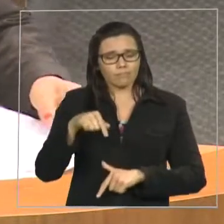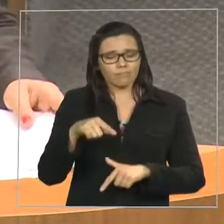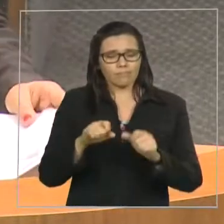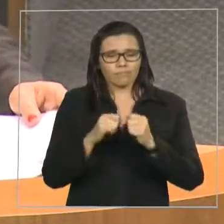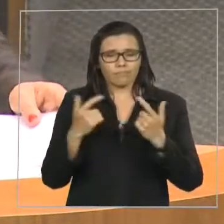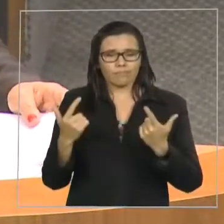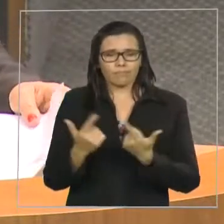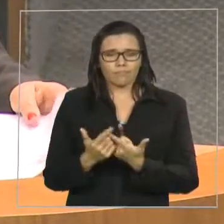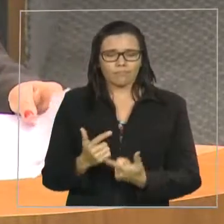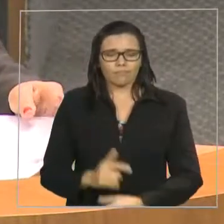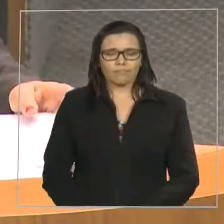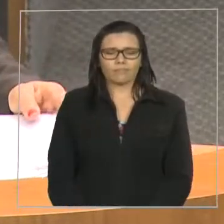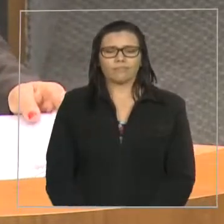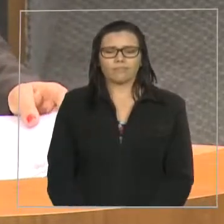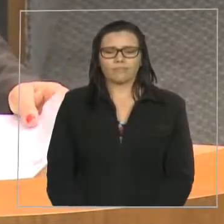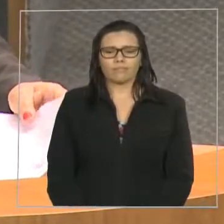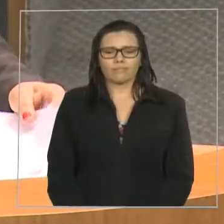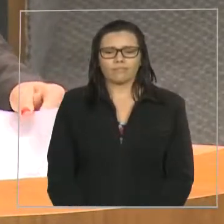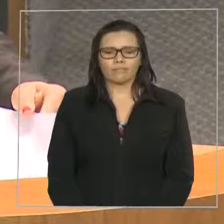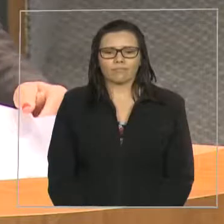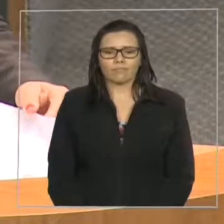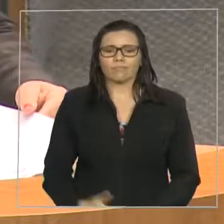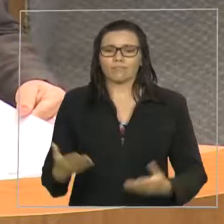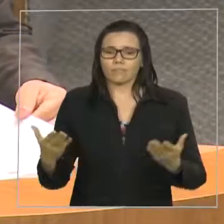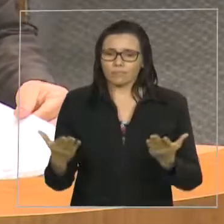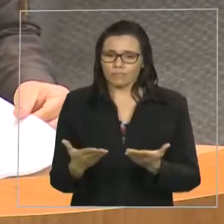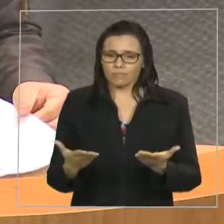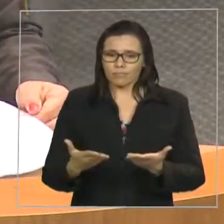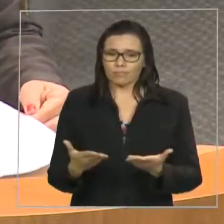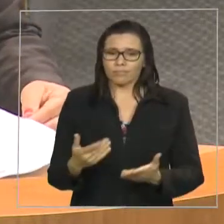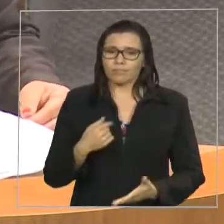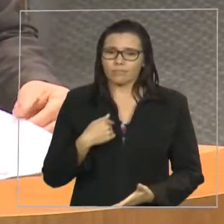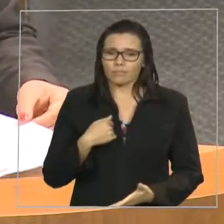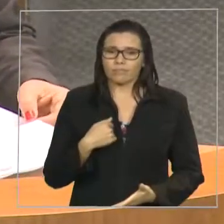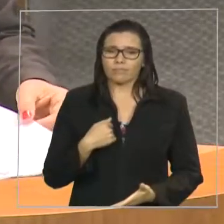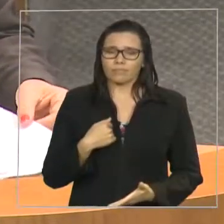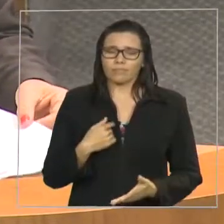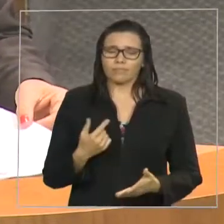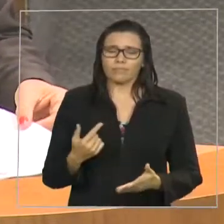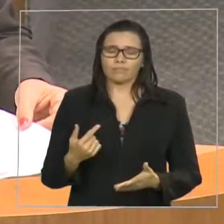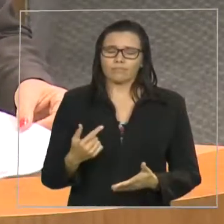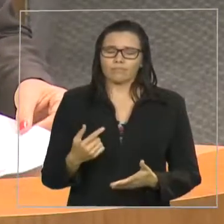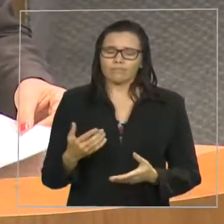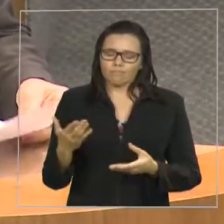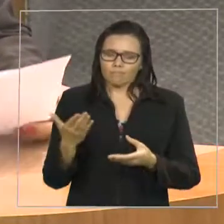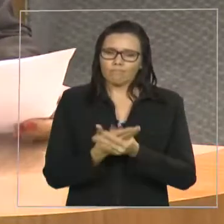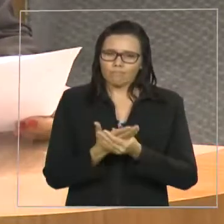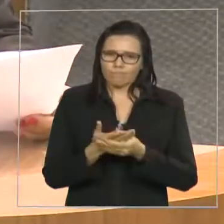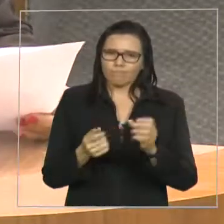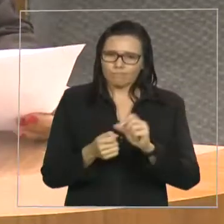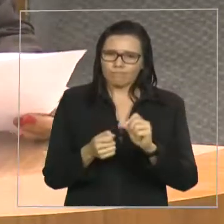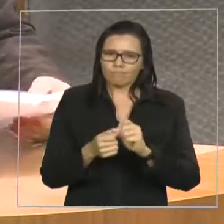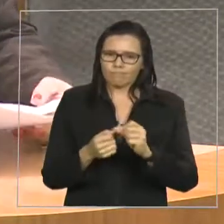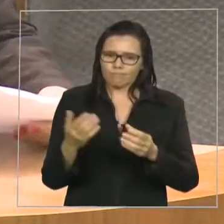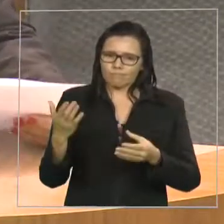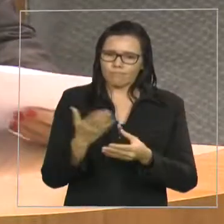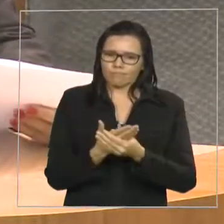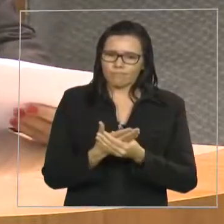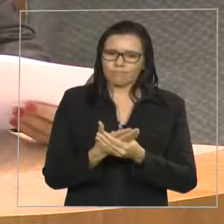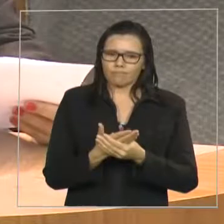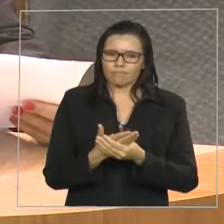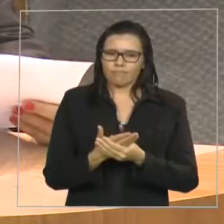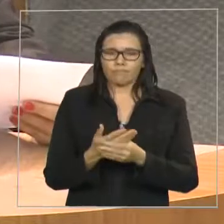Hoje eu dei entrada aqui, senhores deputados e deputadas, a um